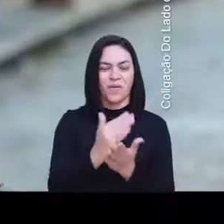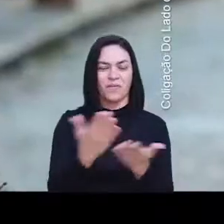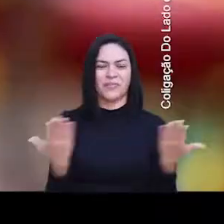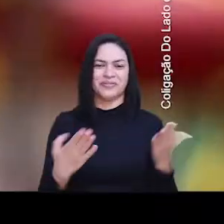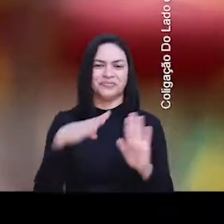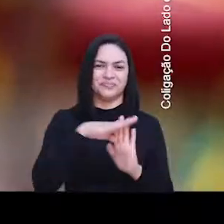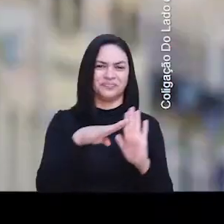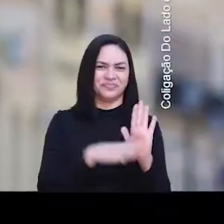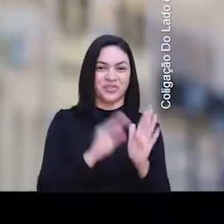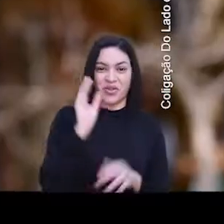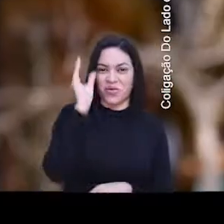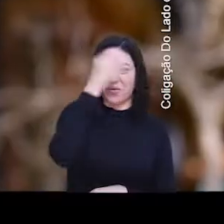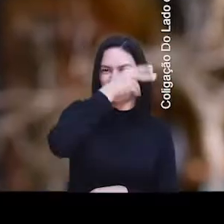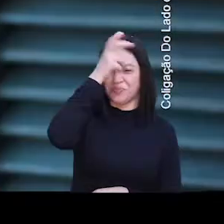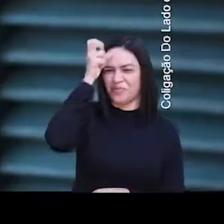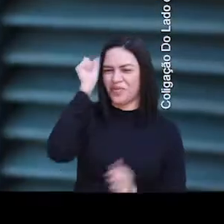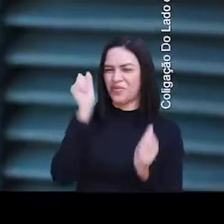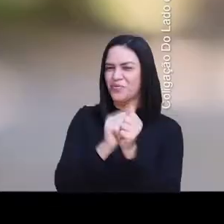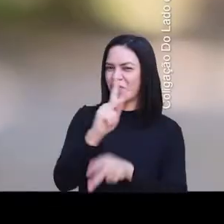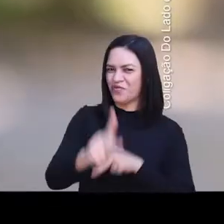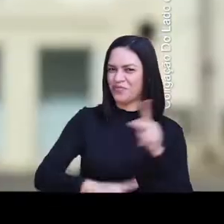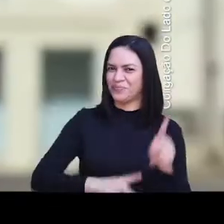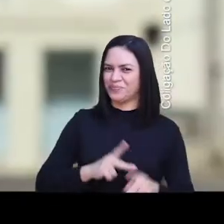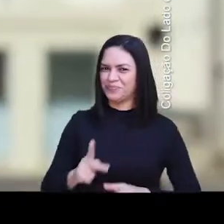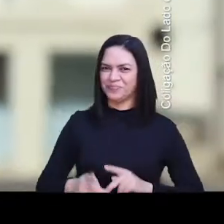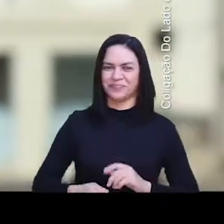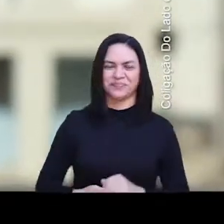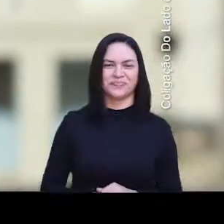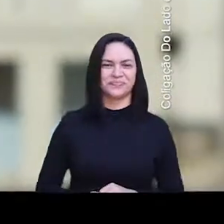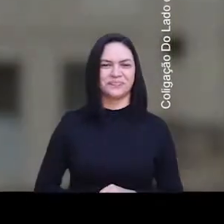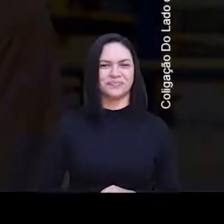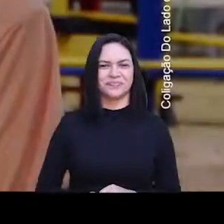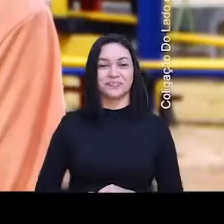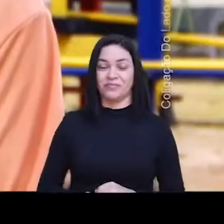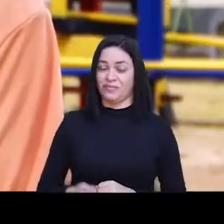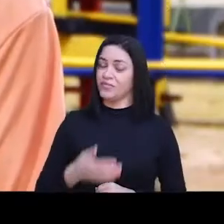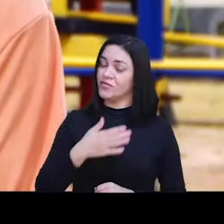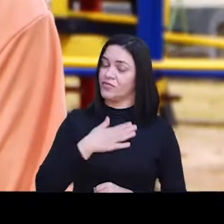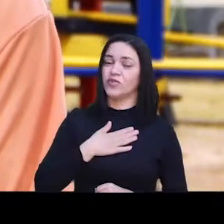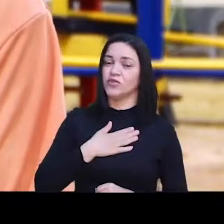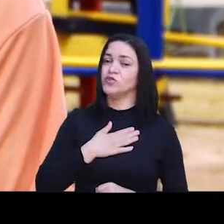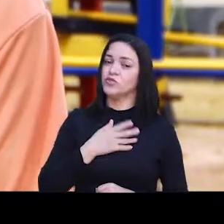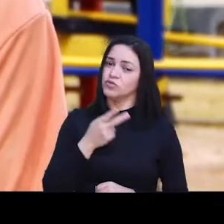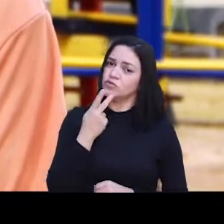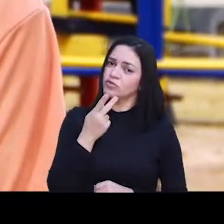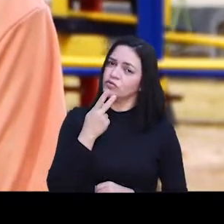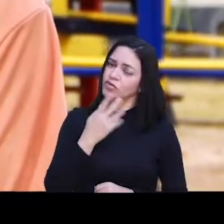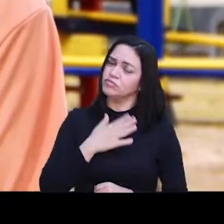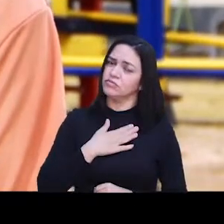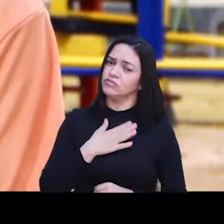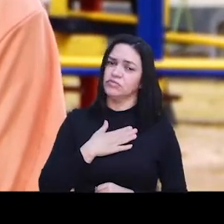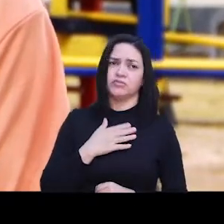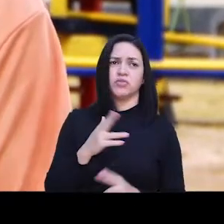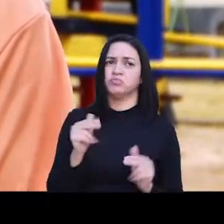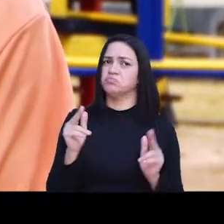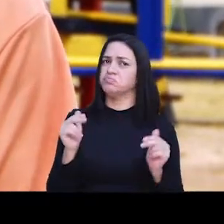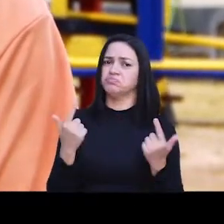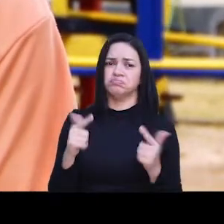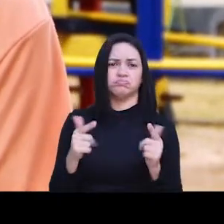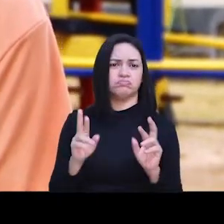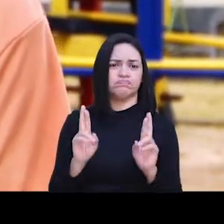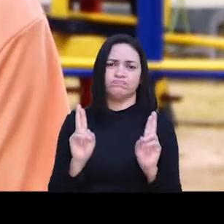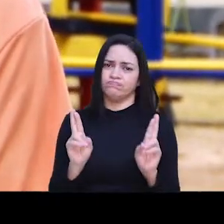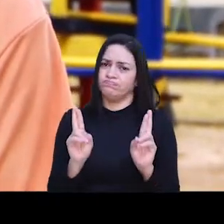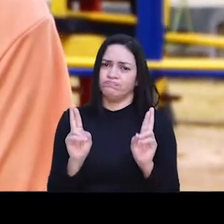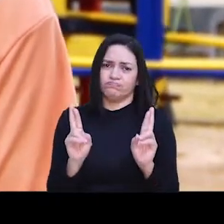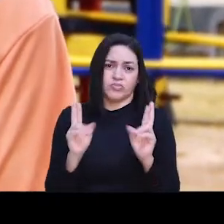Começa agora o programa de Rubens. Prefeito do lado do povo. Eu tô falando de mim, eu nunca tive, assim,